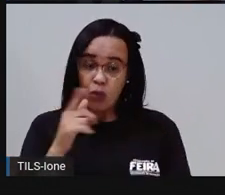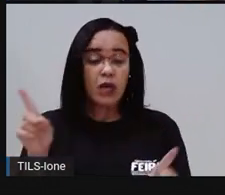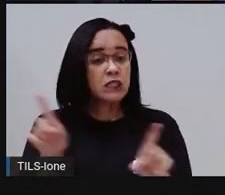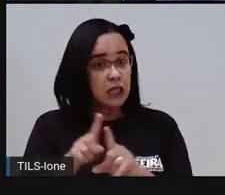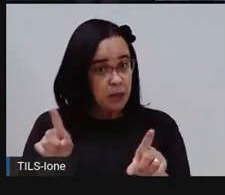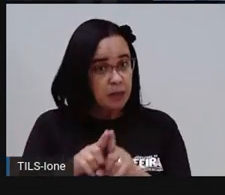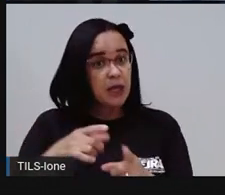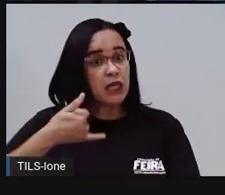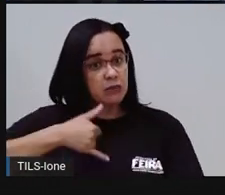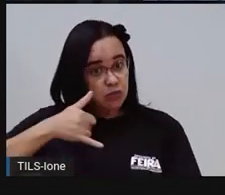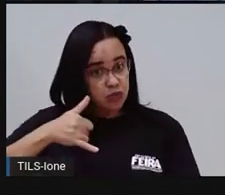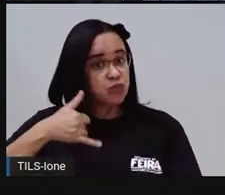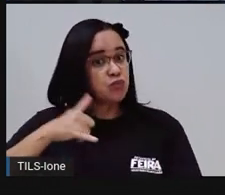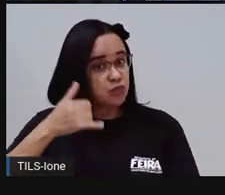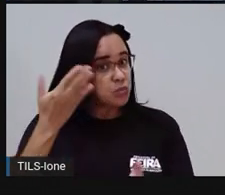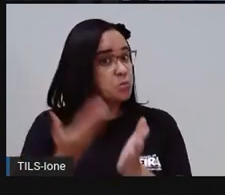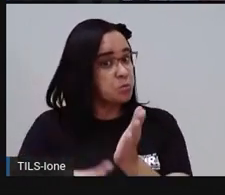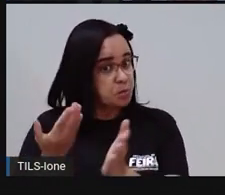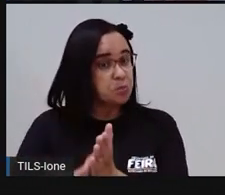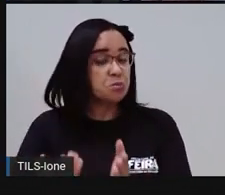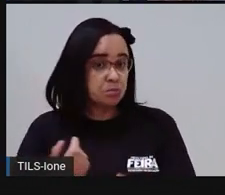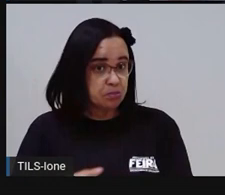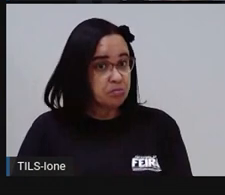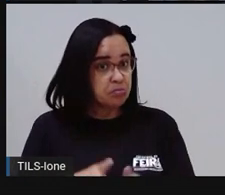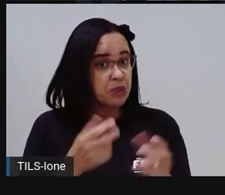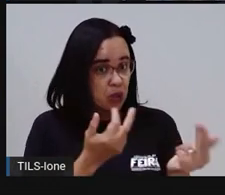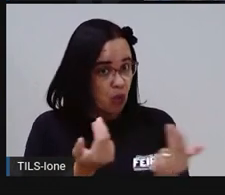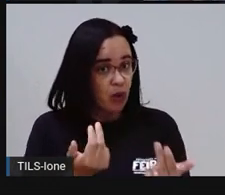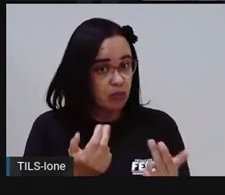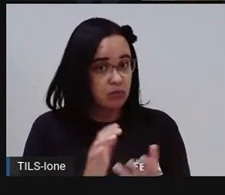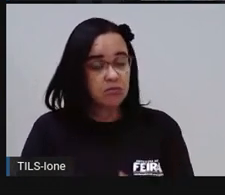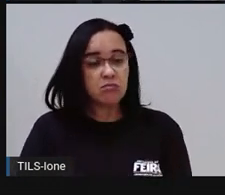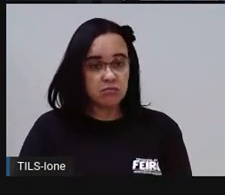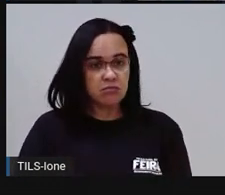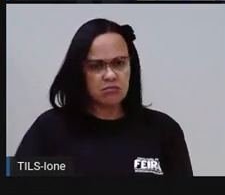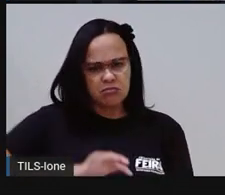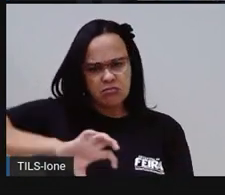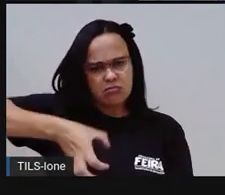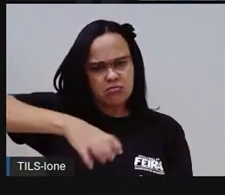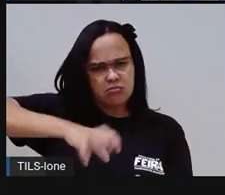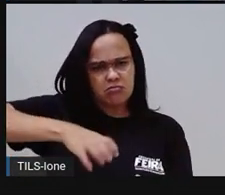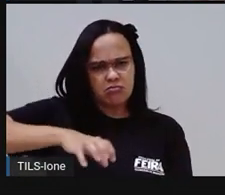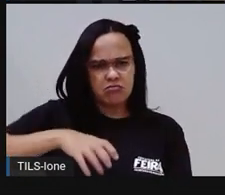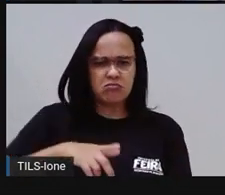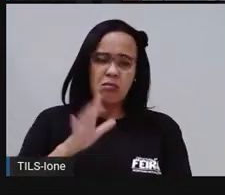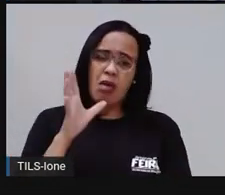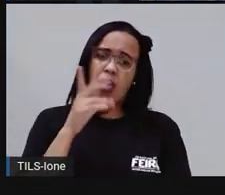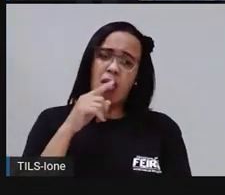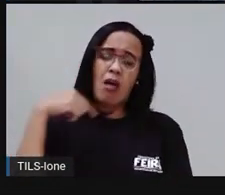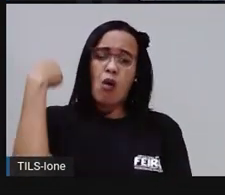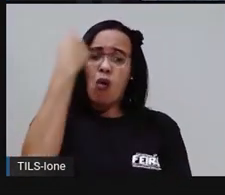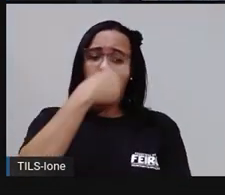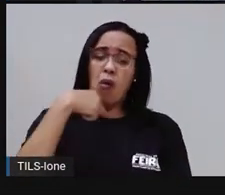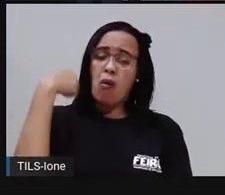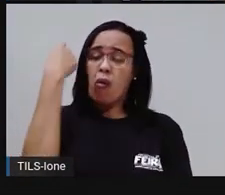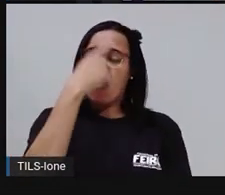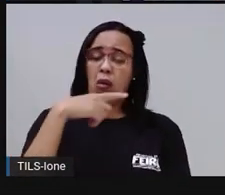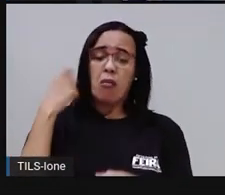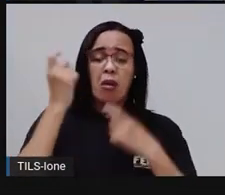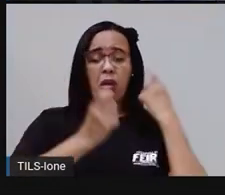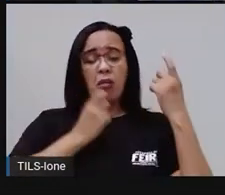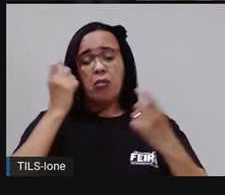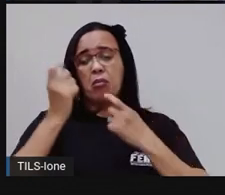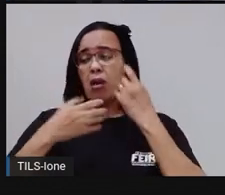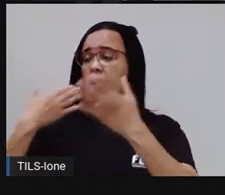estar gastando energia, tá certo? Outra coisa, deixar a torneira ligada o tempo todo lá, sem se preocupar, né? Enquanto está